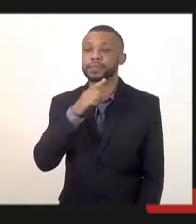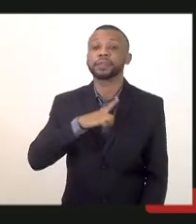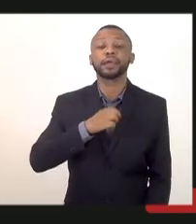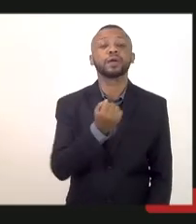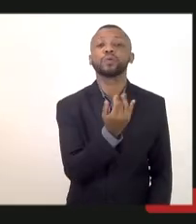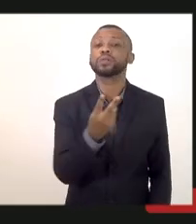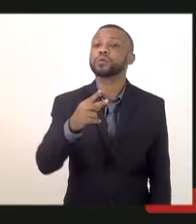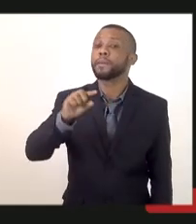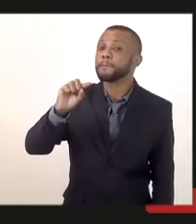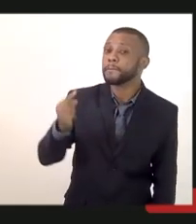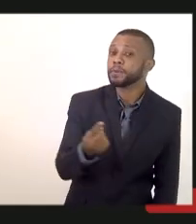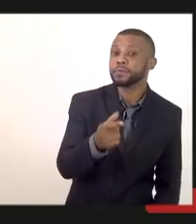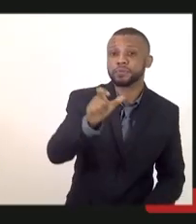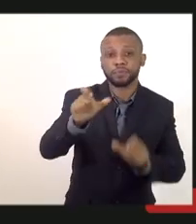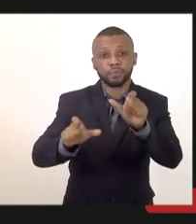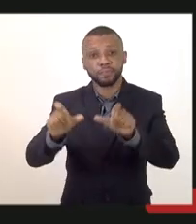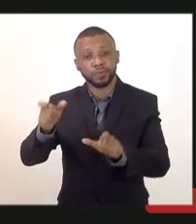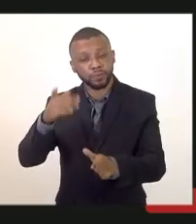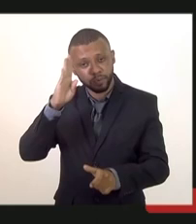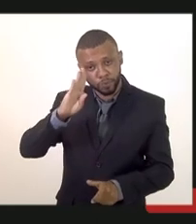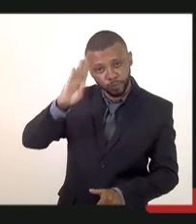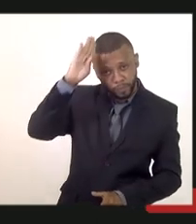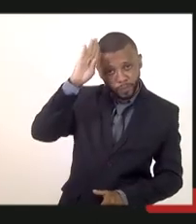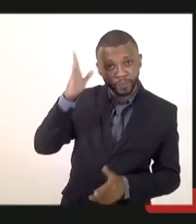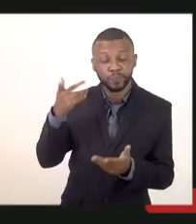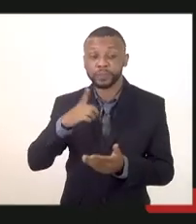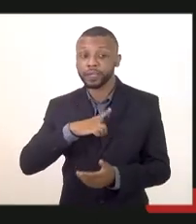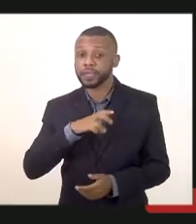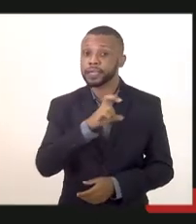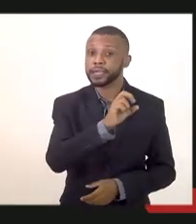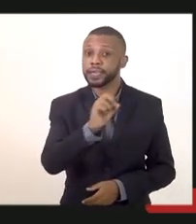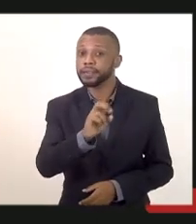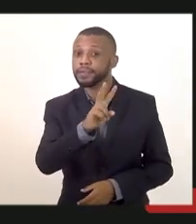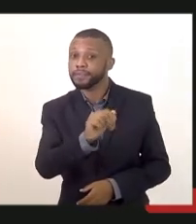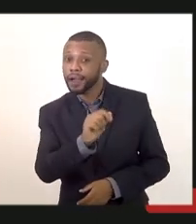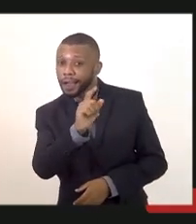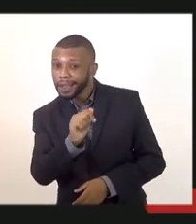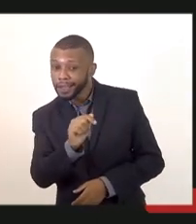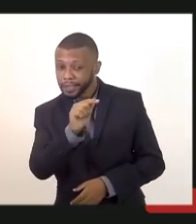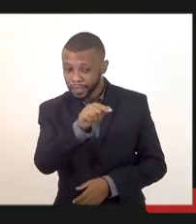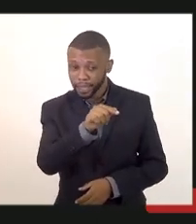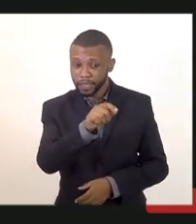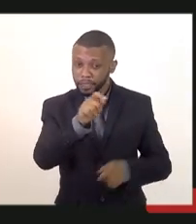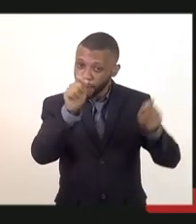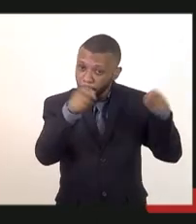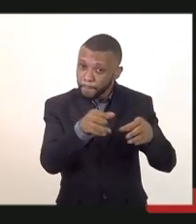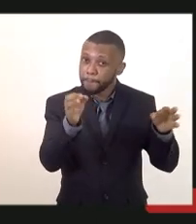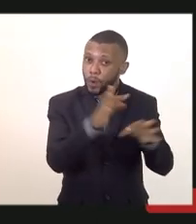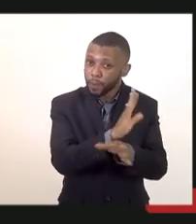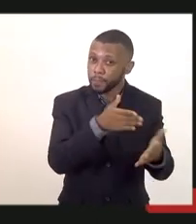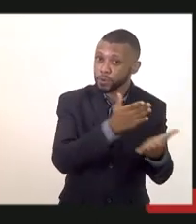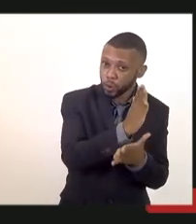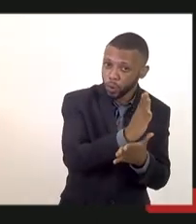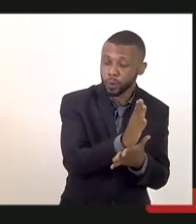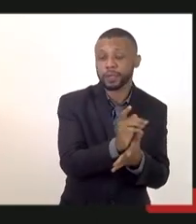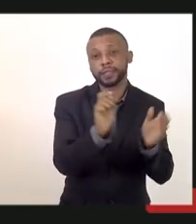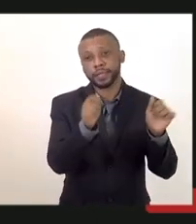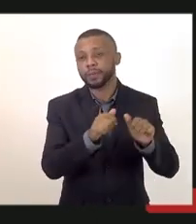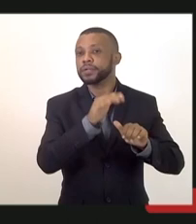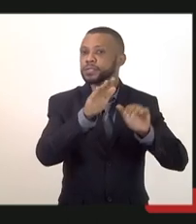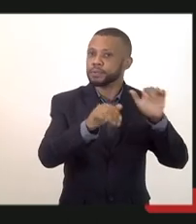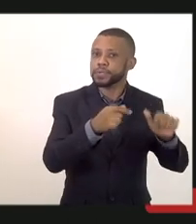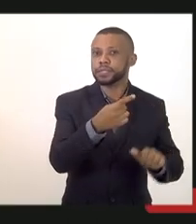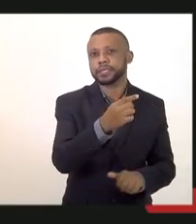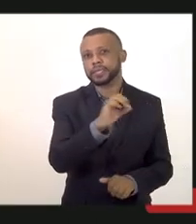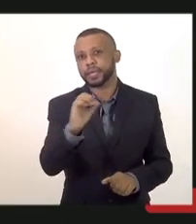fazer um TAF e olha agora existem 500 hábitos bom nesses 500 hábitos a gente pode fazer uma chamada futura de 100 por ano